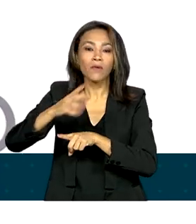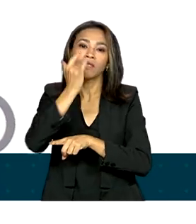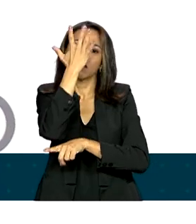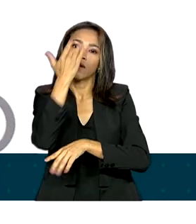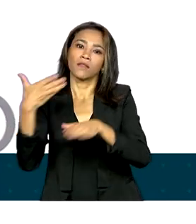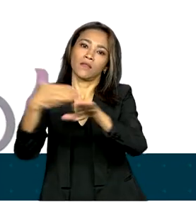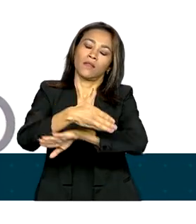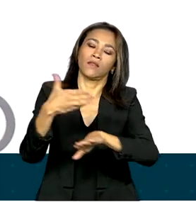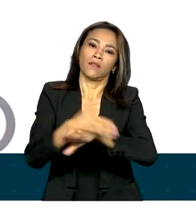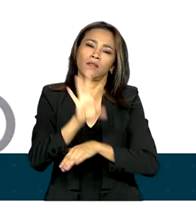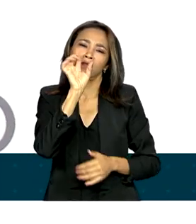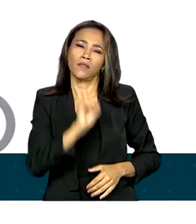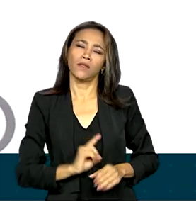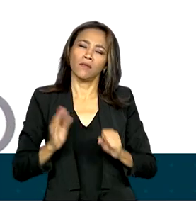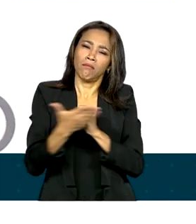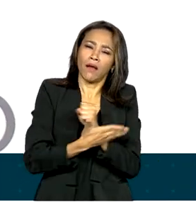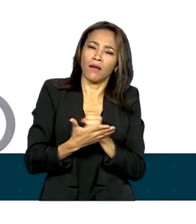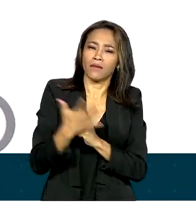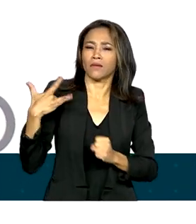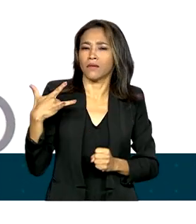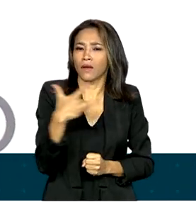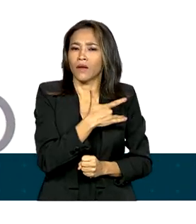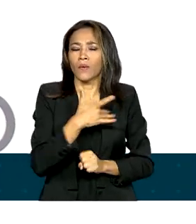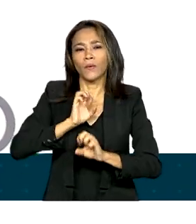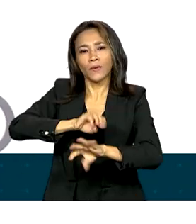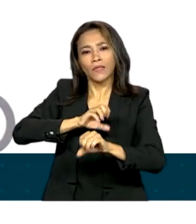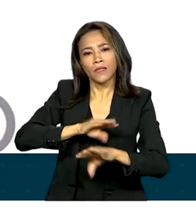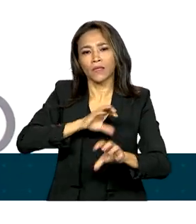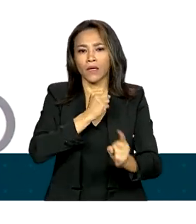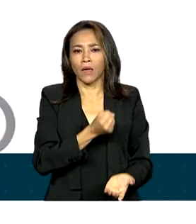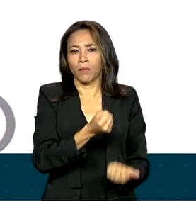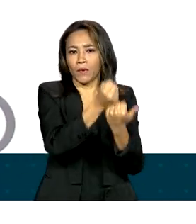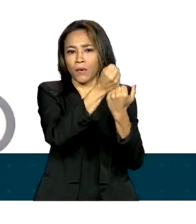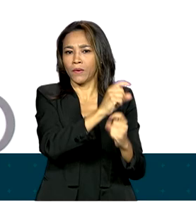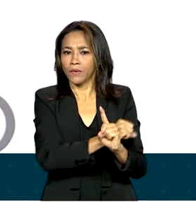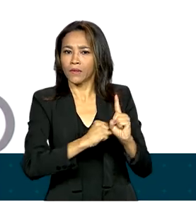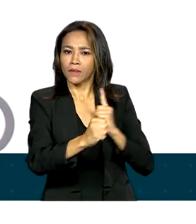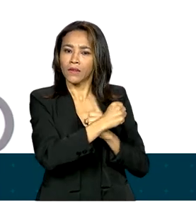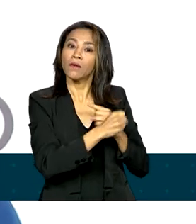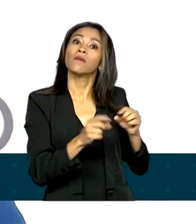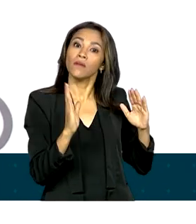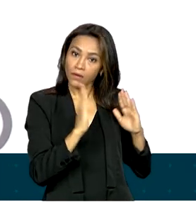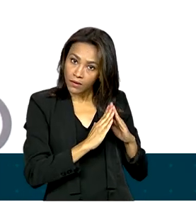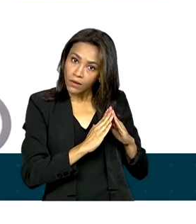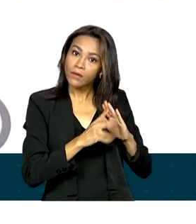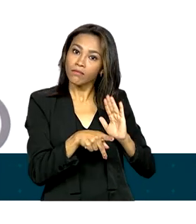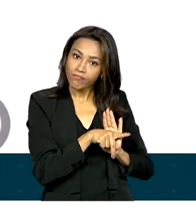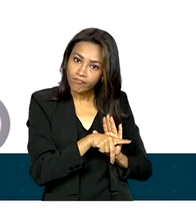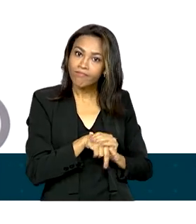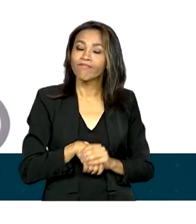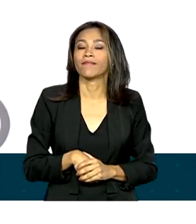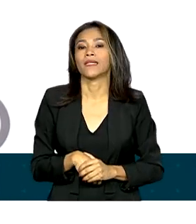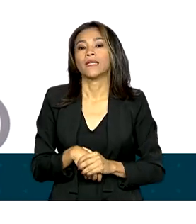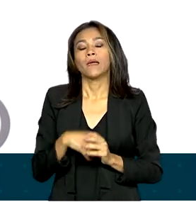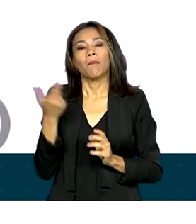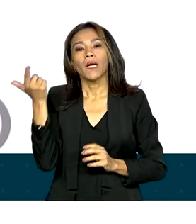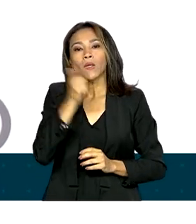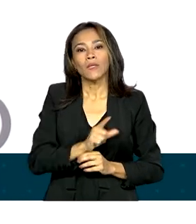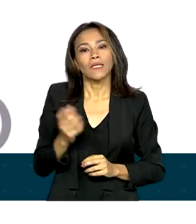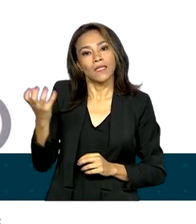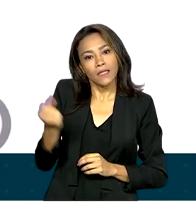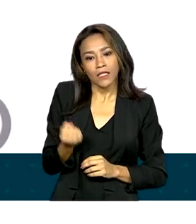básicos, como saúde, educação, assistência social e moradia. Para garantir o recebimento do